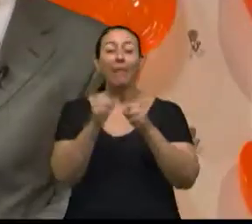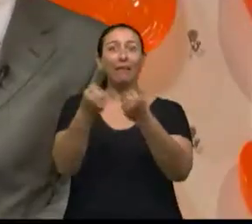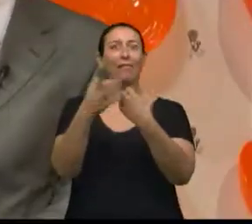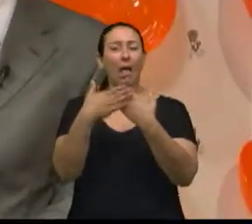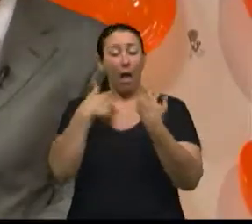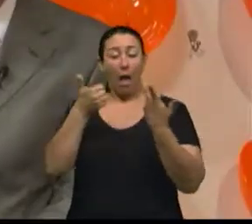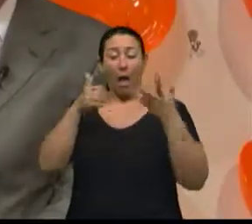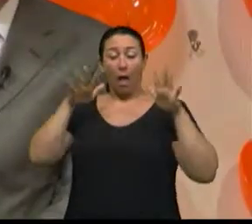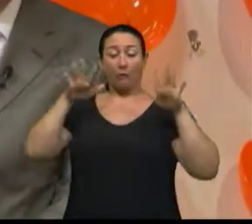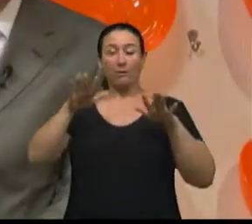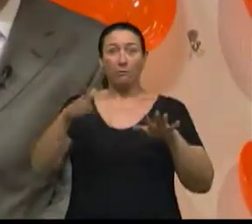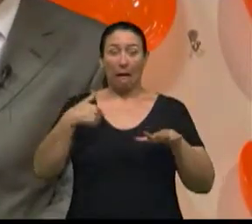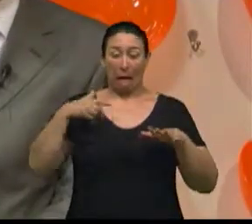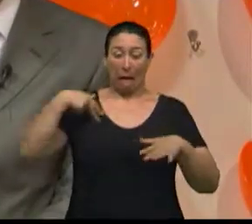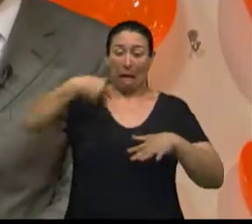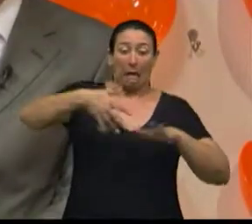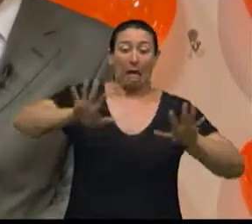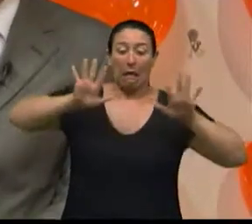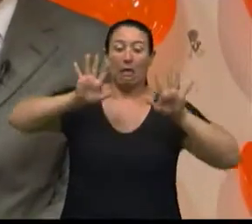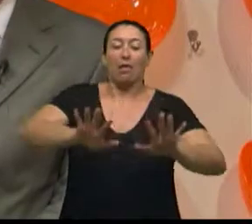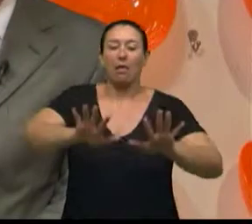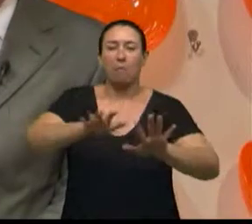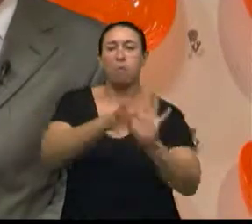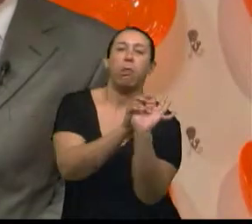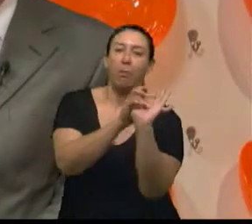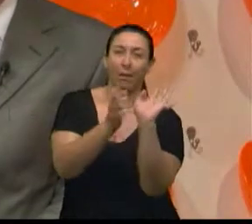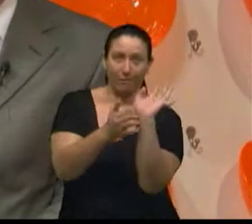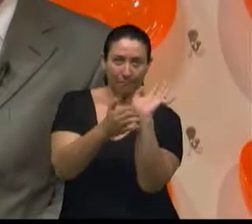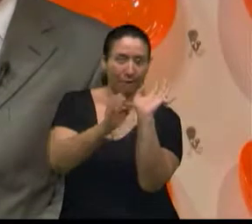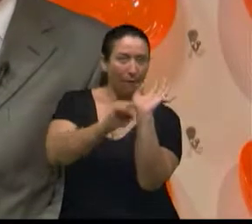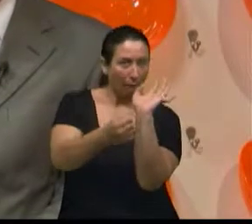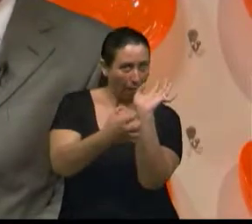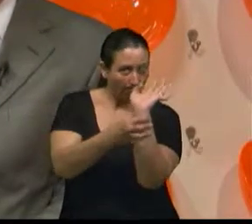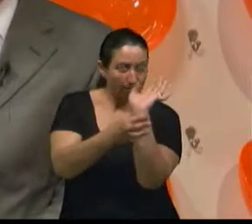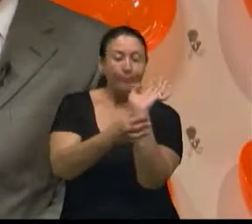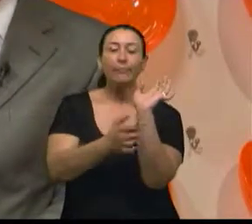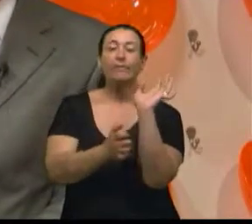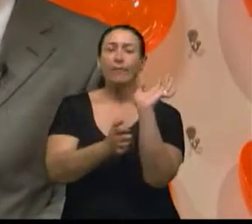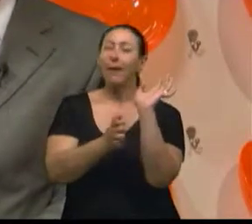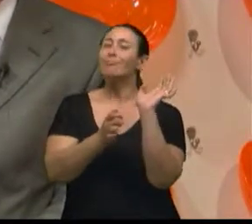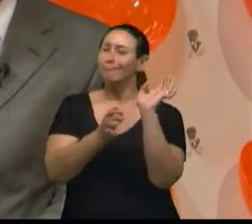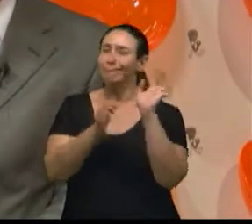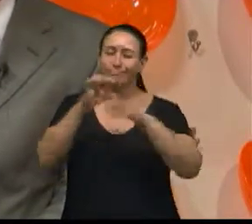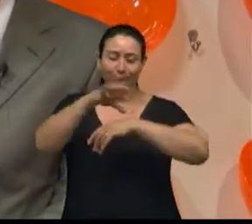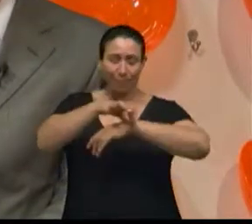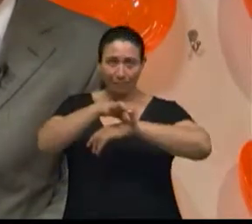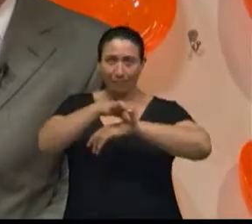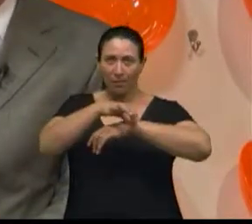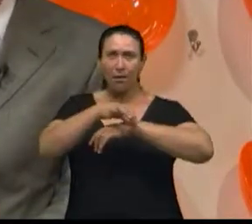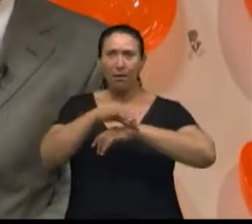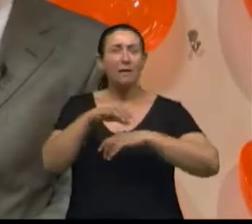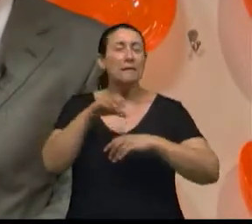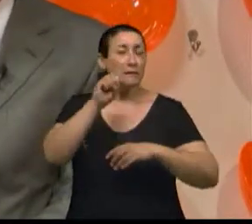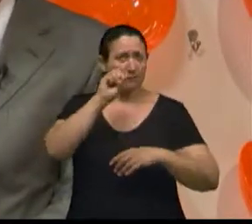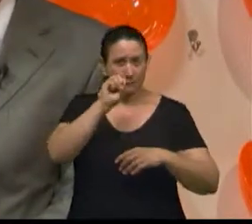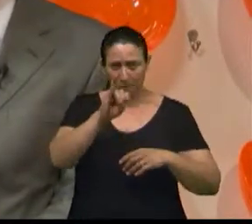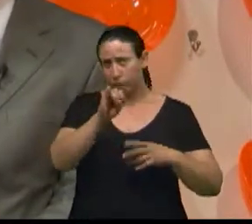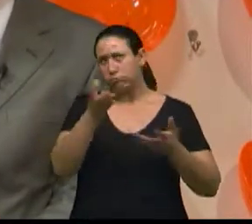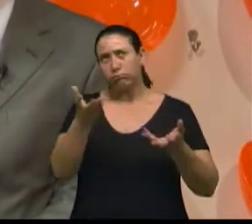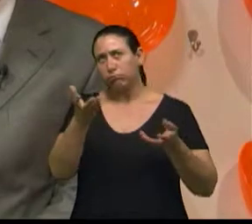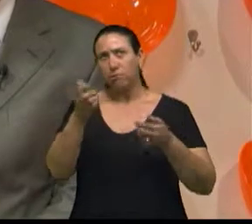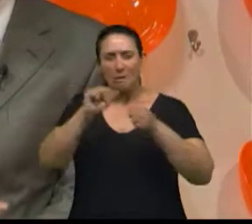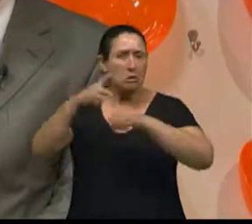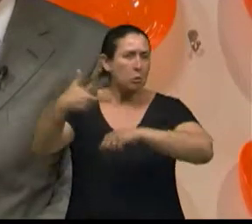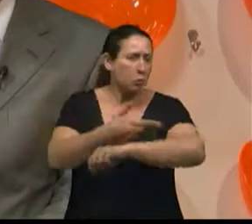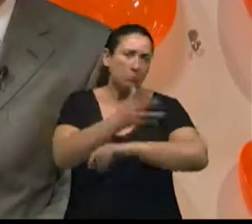Ela vai cair de cara e ela bota a mão no chão para se proteger. Essa é uma fratura que, normalmente, através de um tratamento não necessariamente